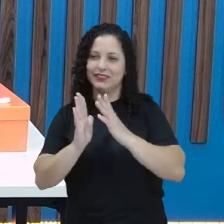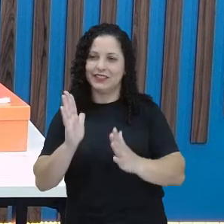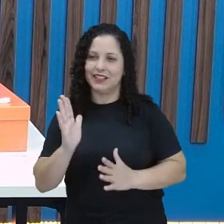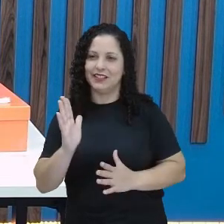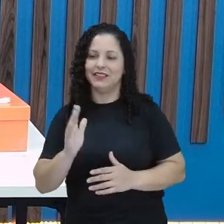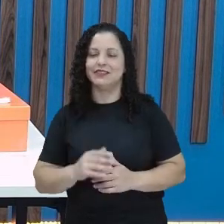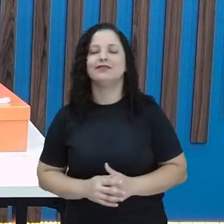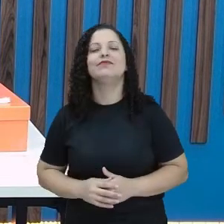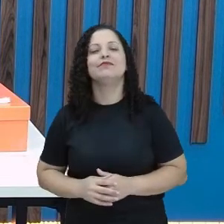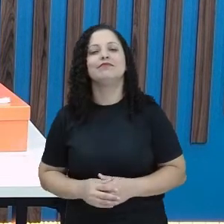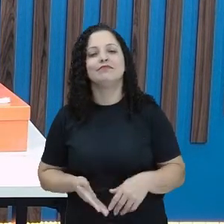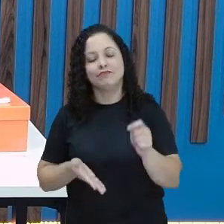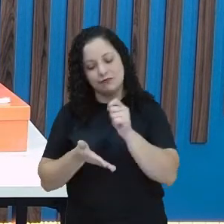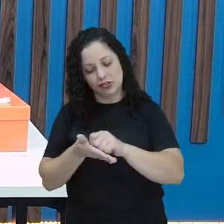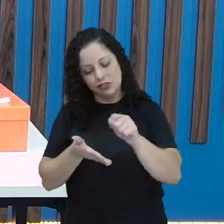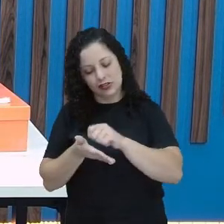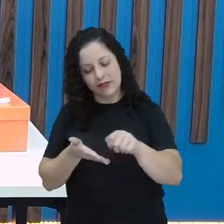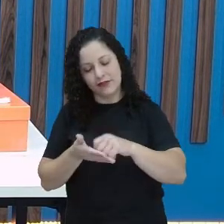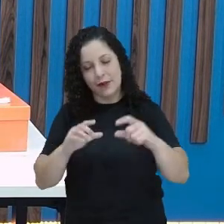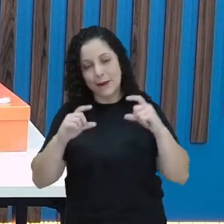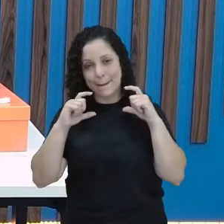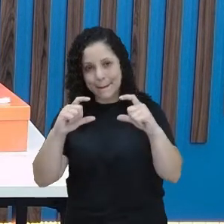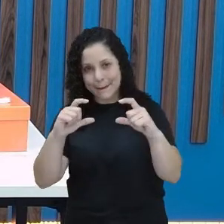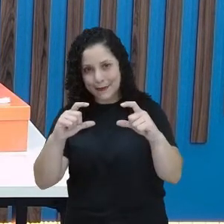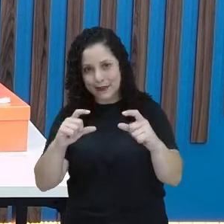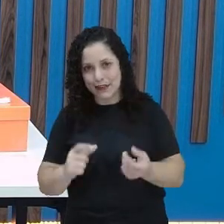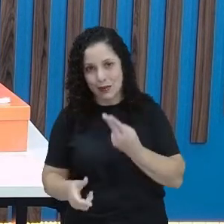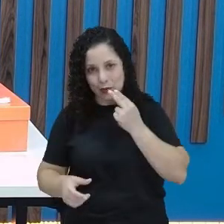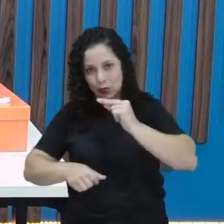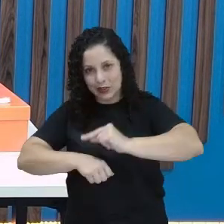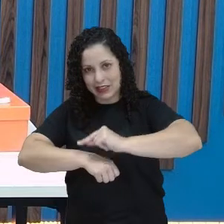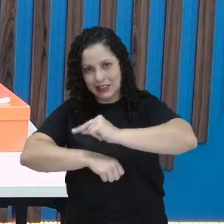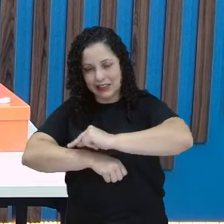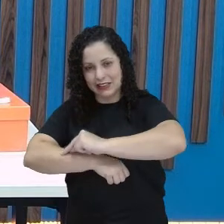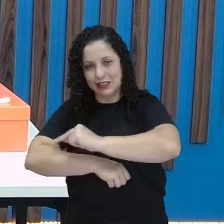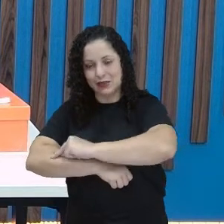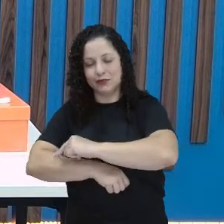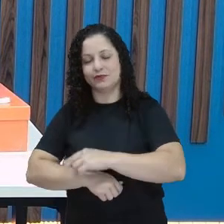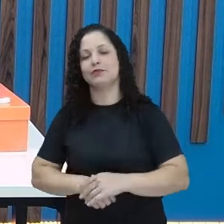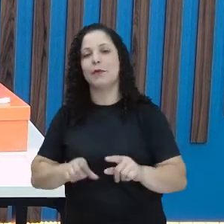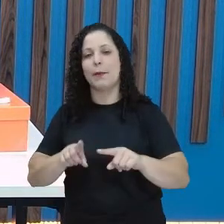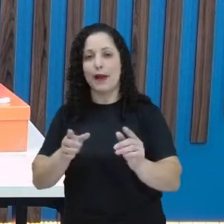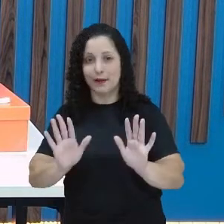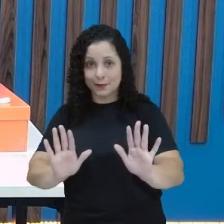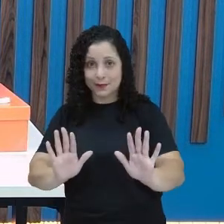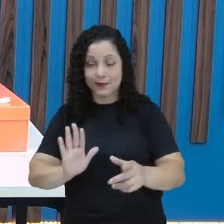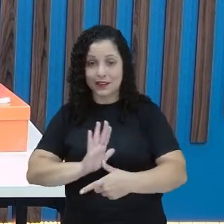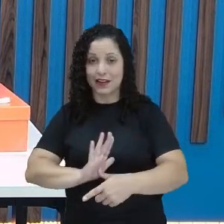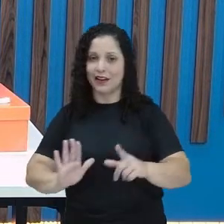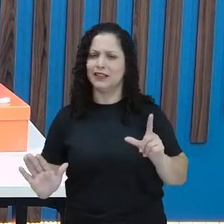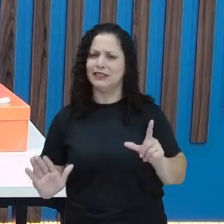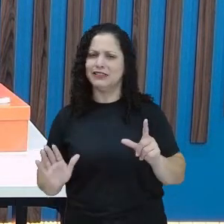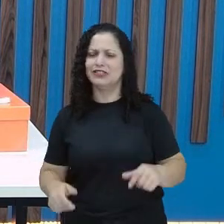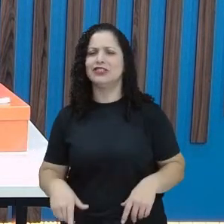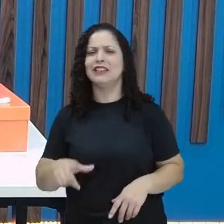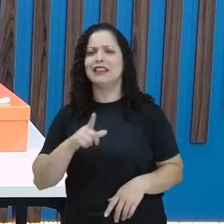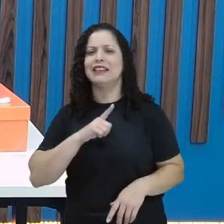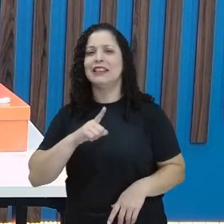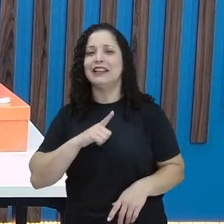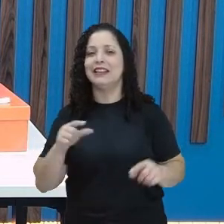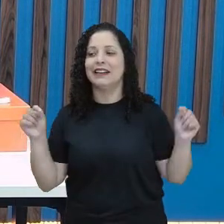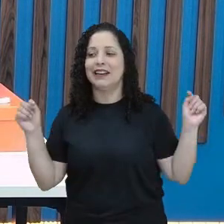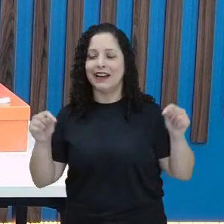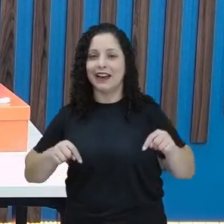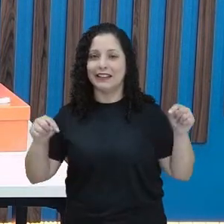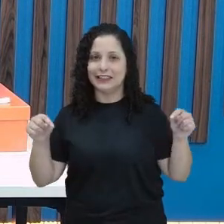Escrever um bilhete, não é? Para o senhor grilo. Mas antes de escrever esse bilhete para o senhor grilo, eu tenho um bilhete